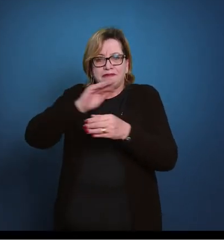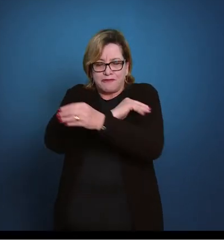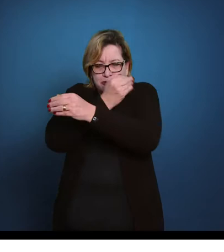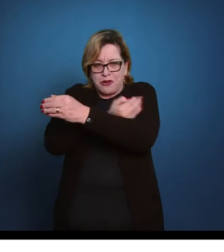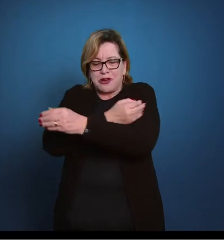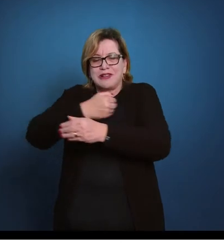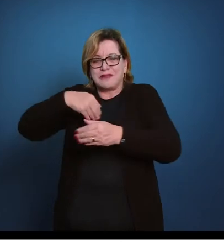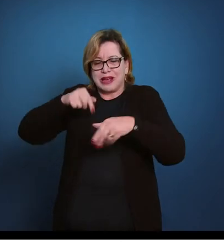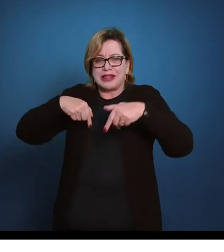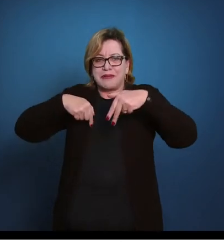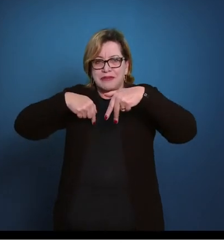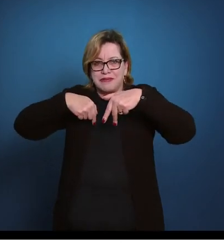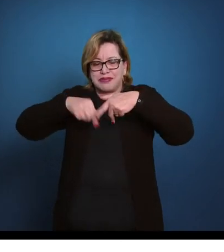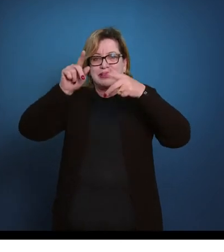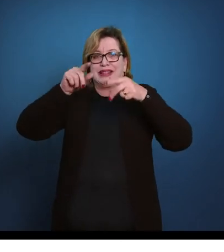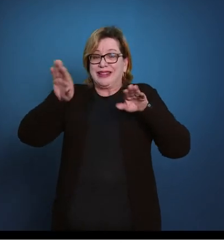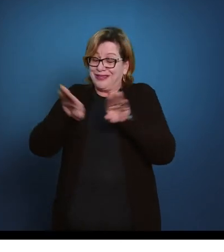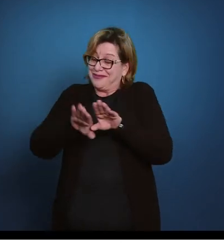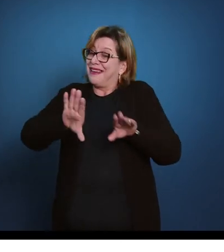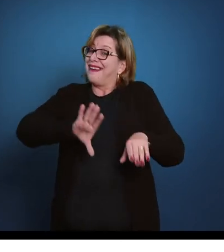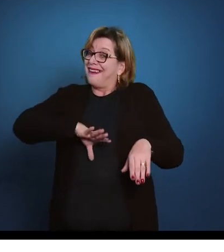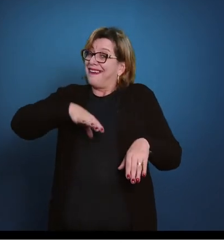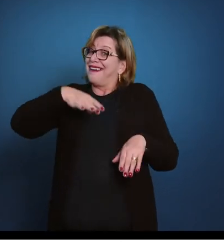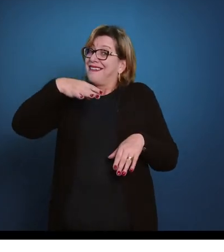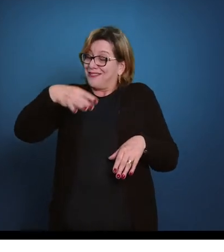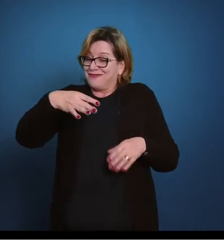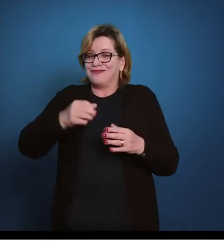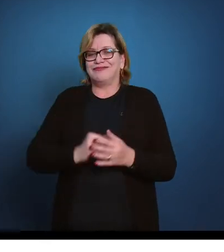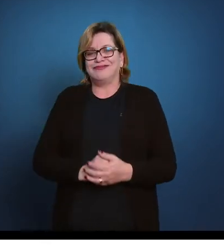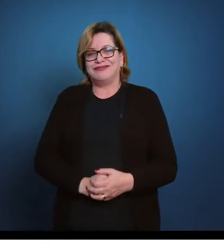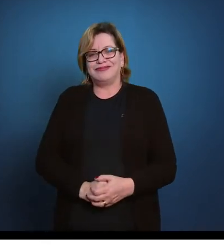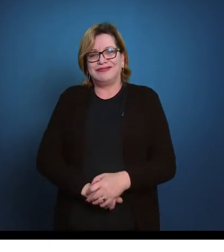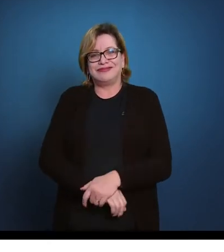força e um pouco mais de coragem também para cima.